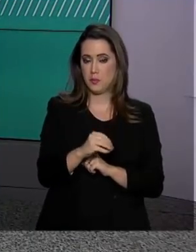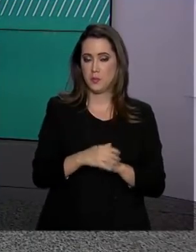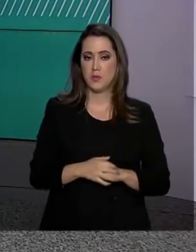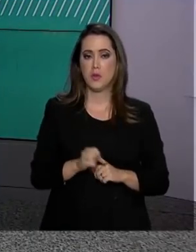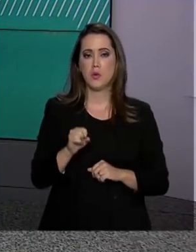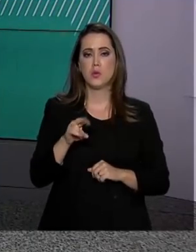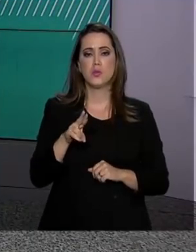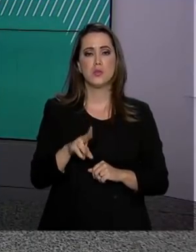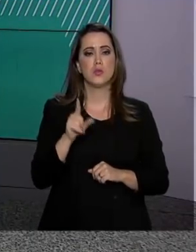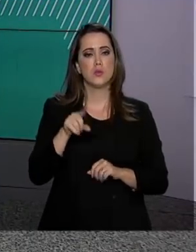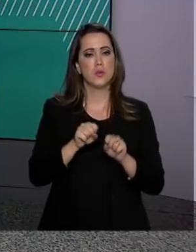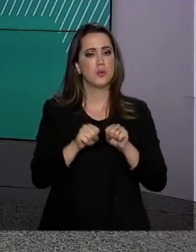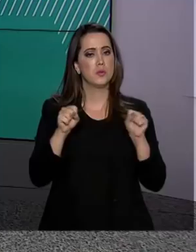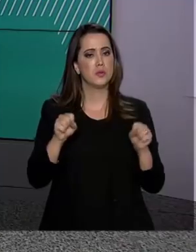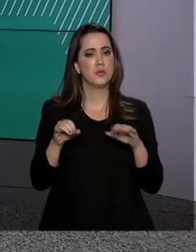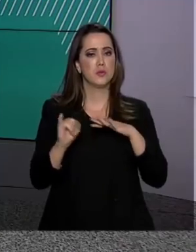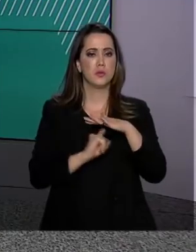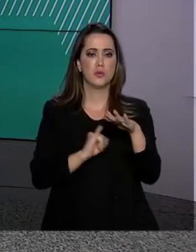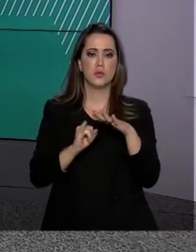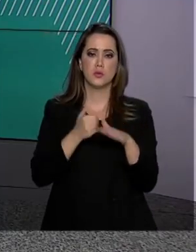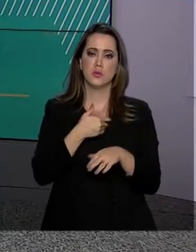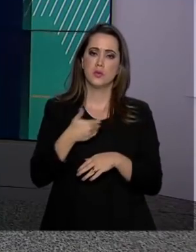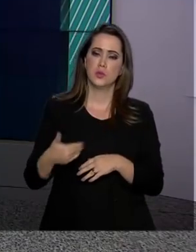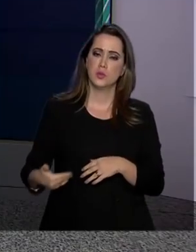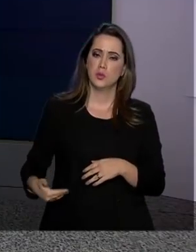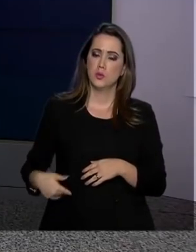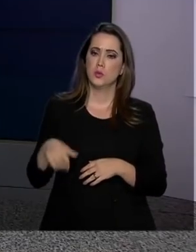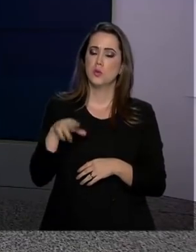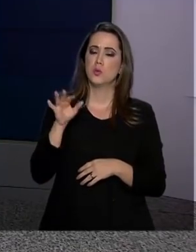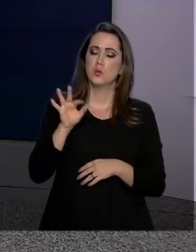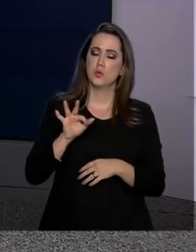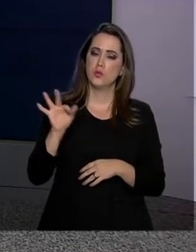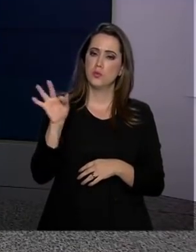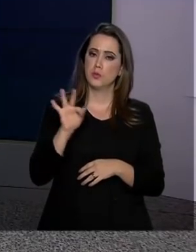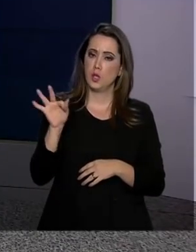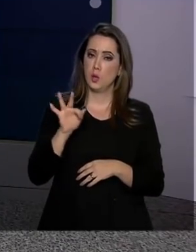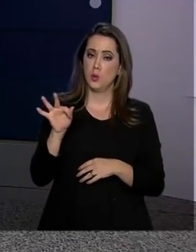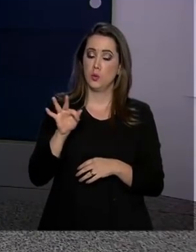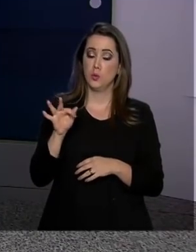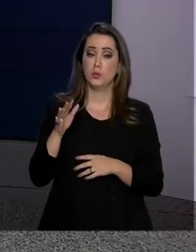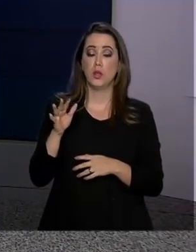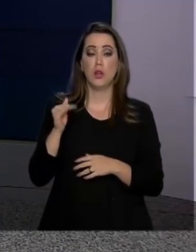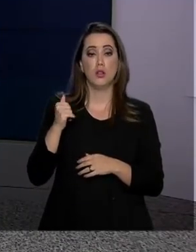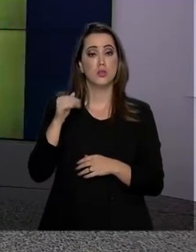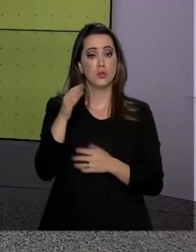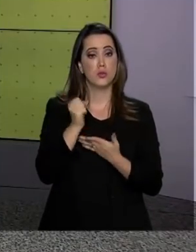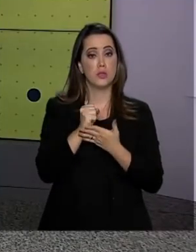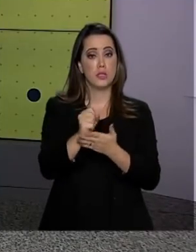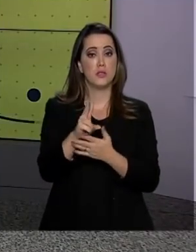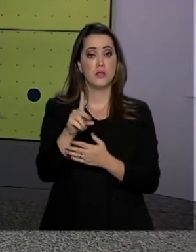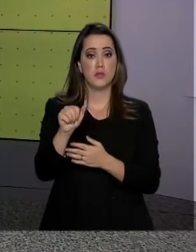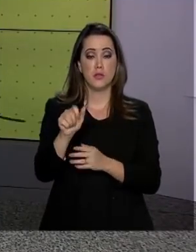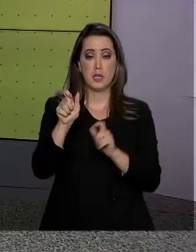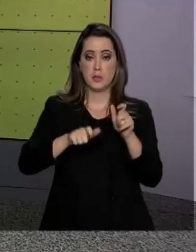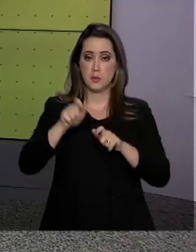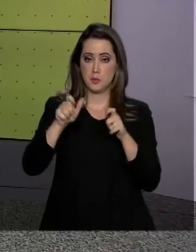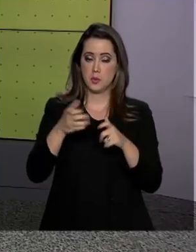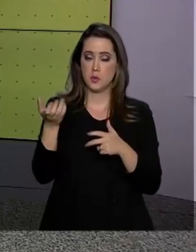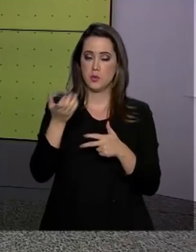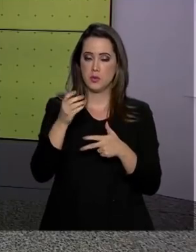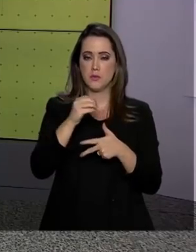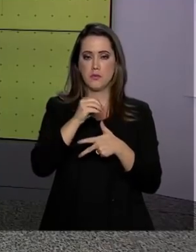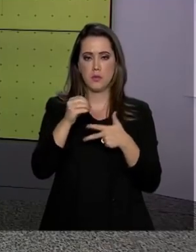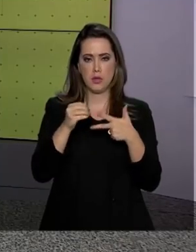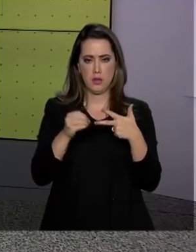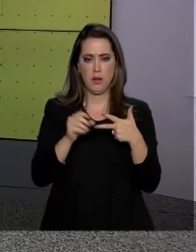O SISU é o sistema em que as instituições públicas de ensino superior oferecem vagas para candidatos participantes do Enem.